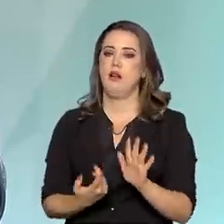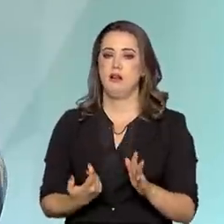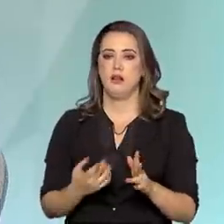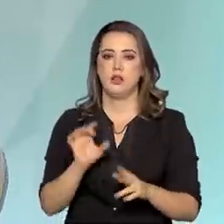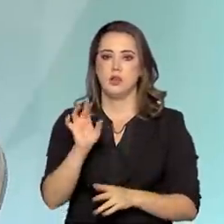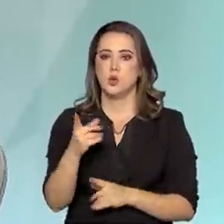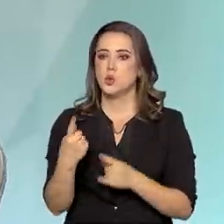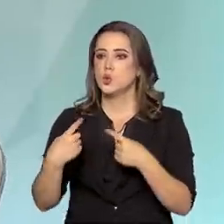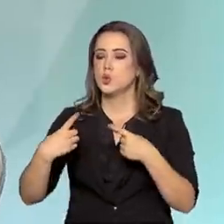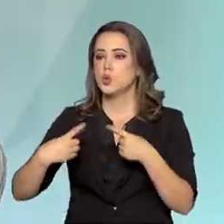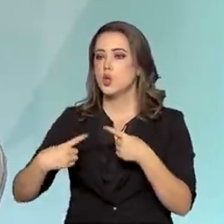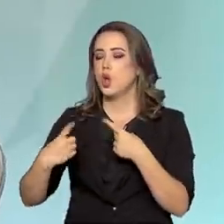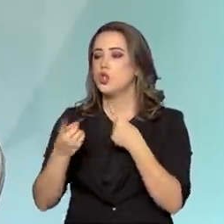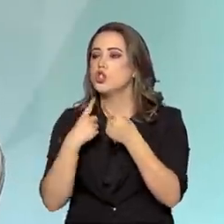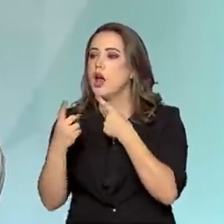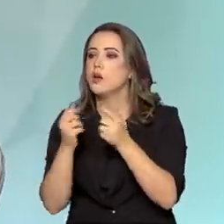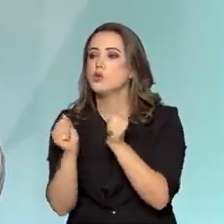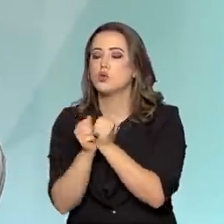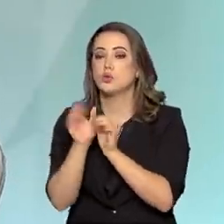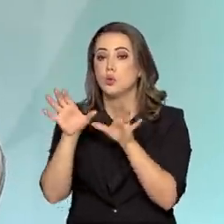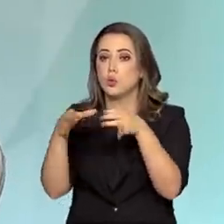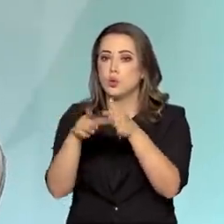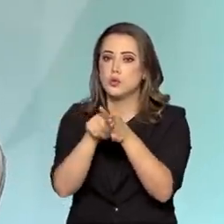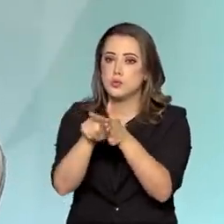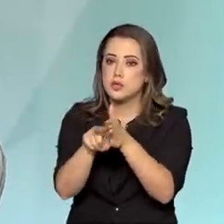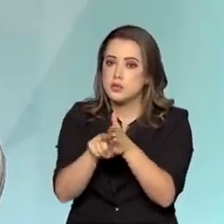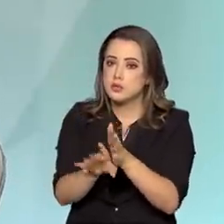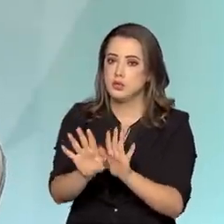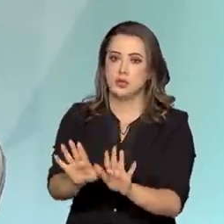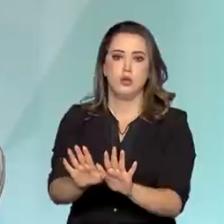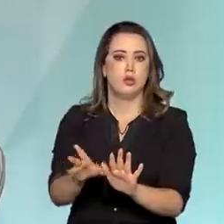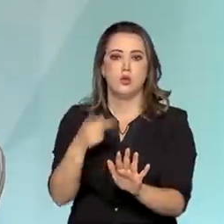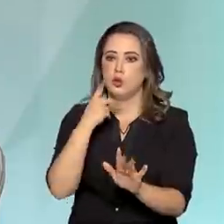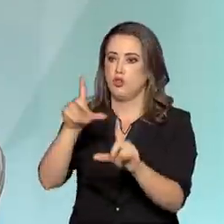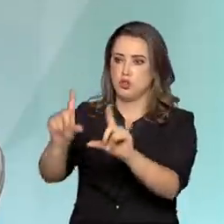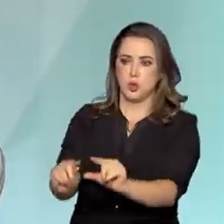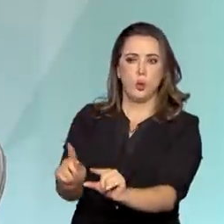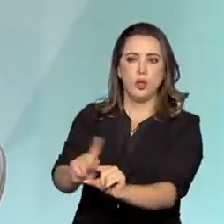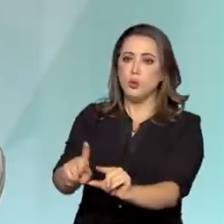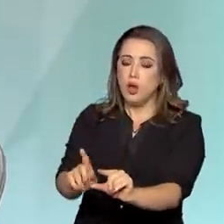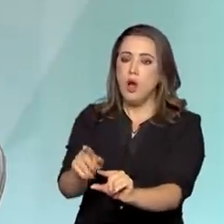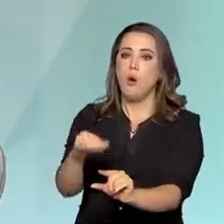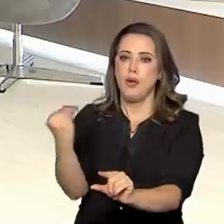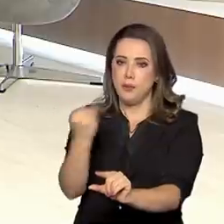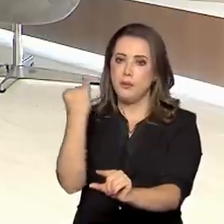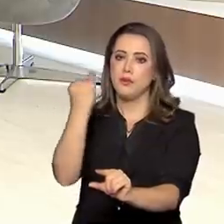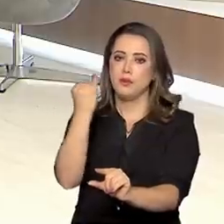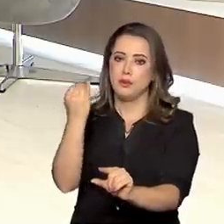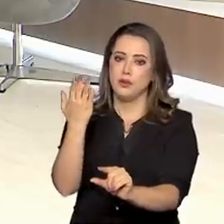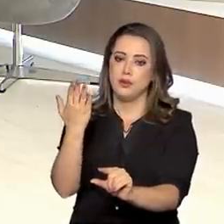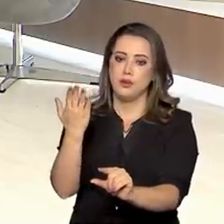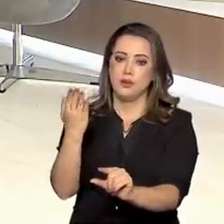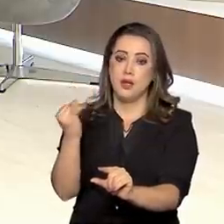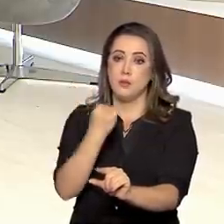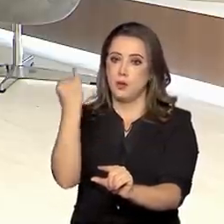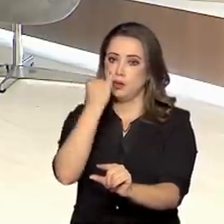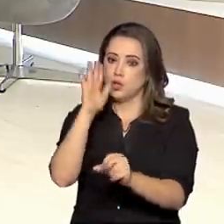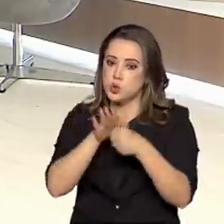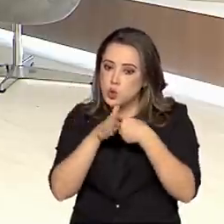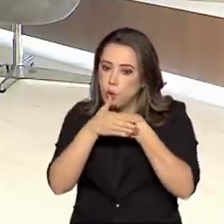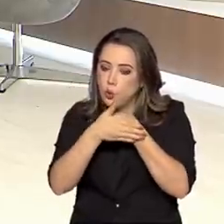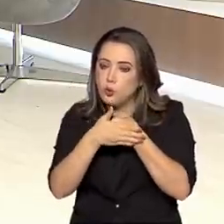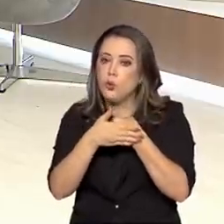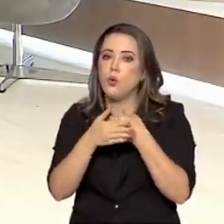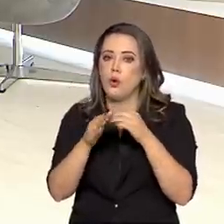só ter diálogo com pesquisadores. E olha que fique bem claro, eu não estou diminuindo a importância de nada disso. Guardar em cofres é absurdamente importante, ao mesmo